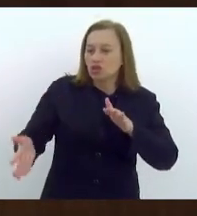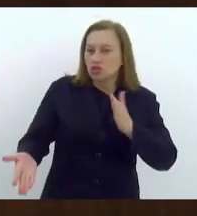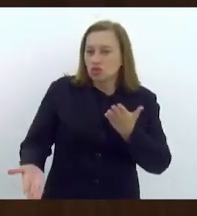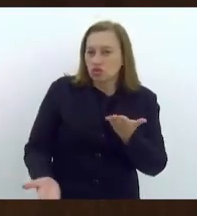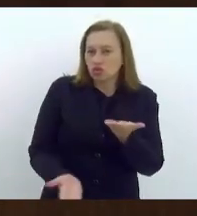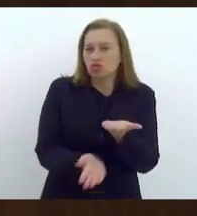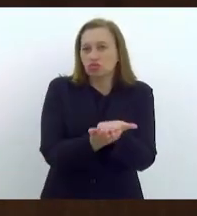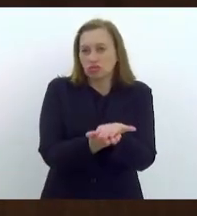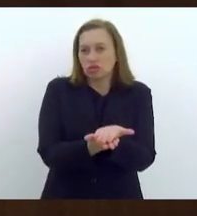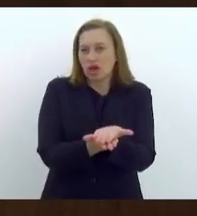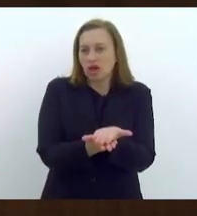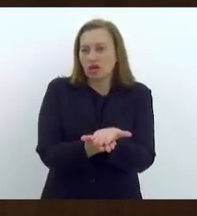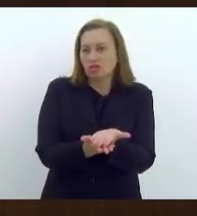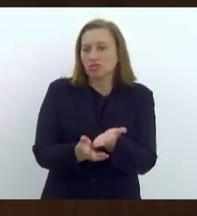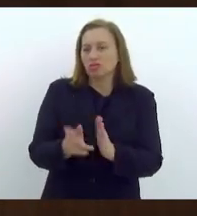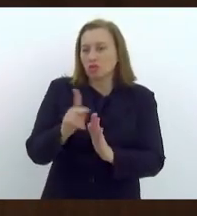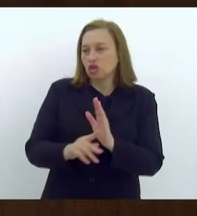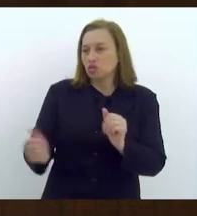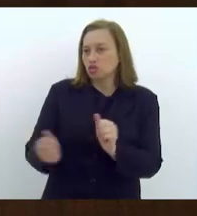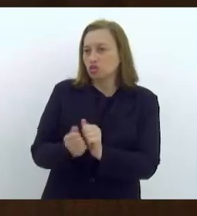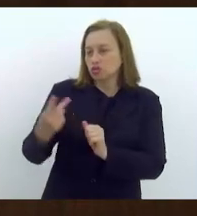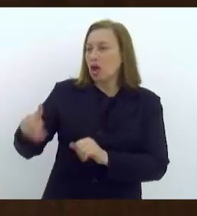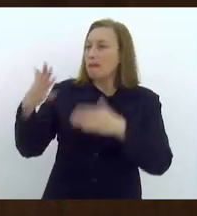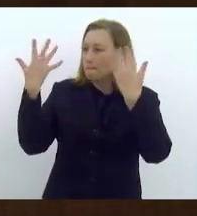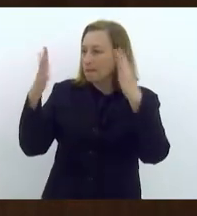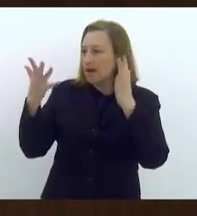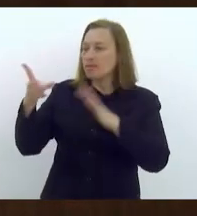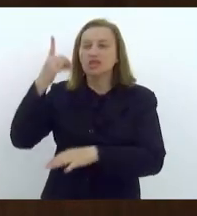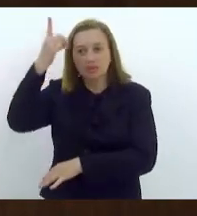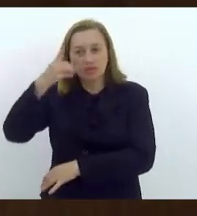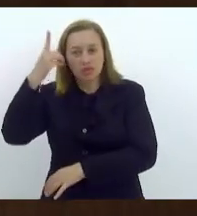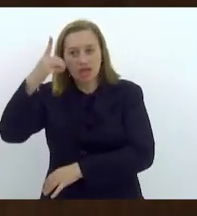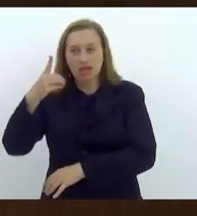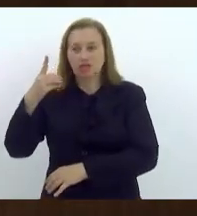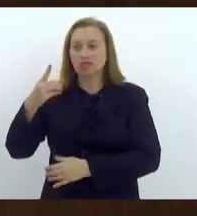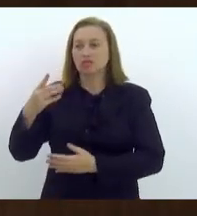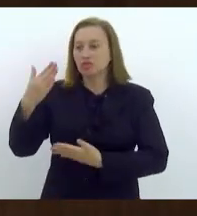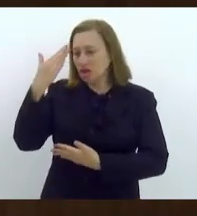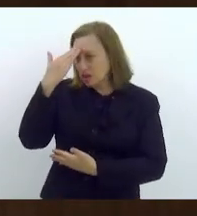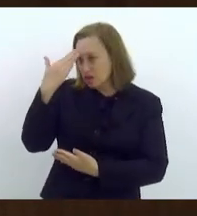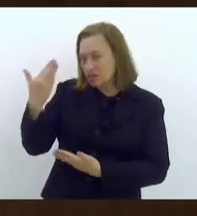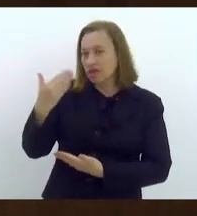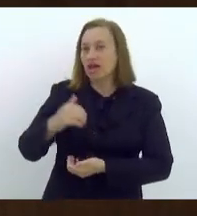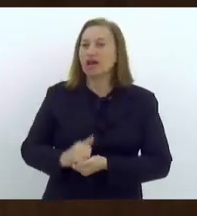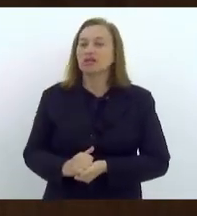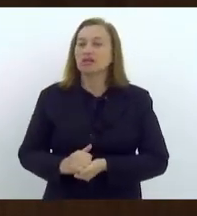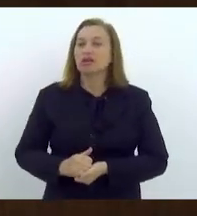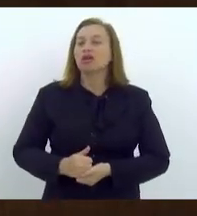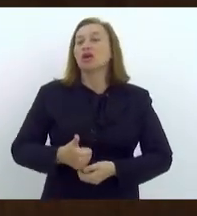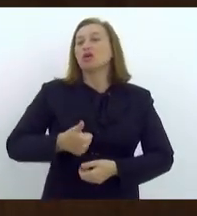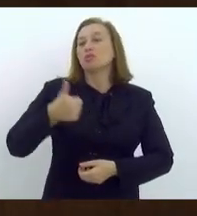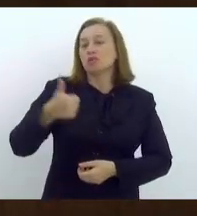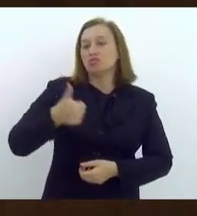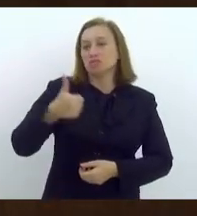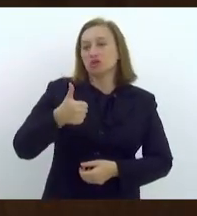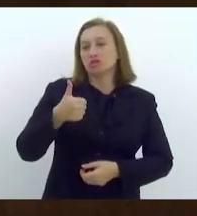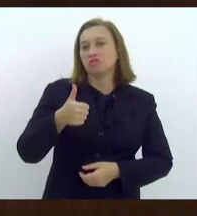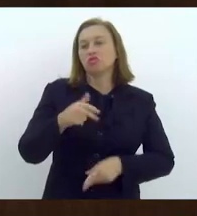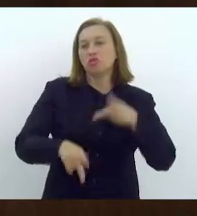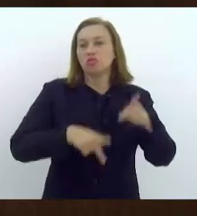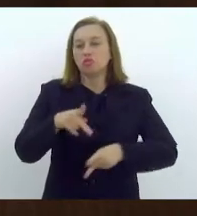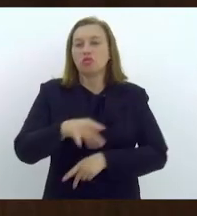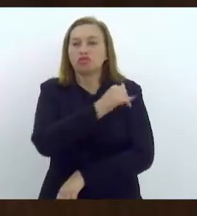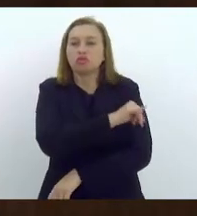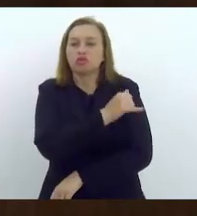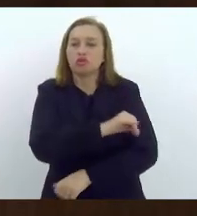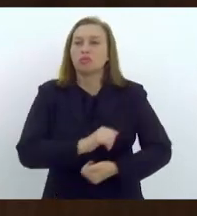o deputado Rosenberg Reis pela atitude que coloca a população do Rio em primeiro lugar. E a mesma coisa eu